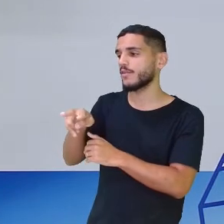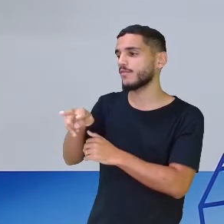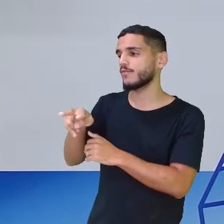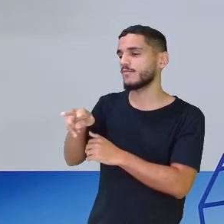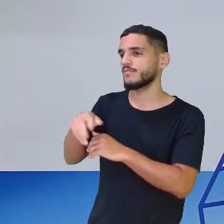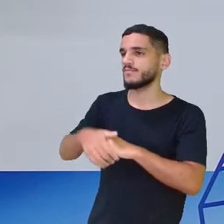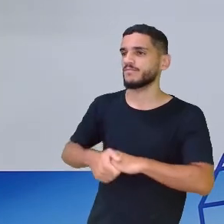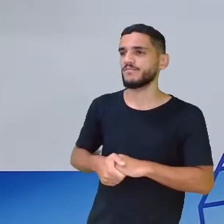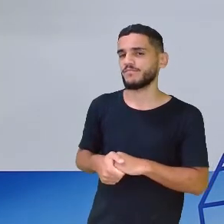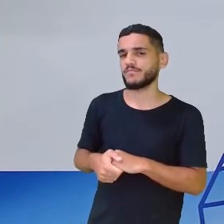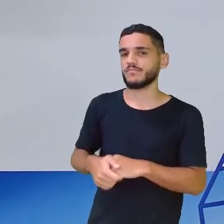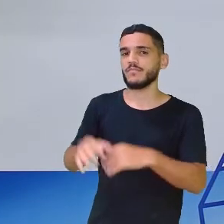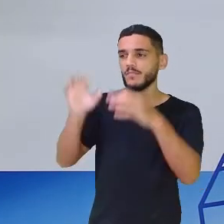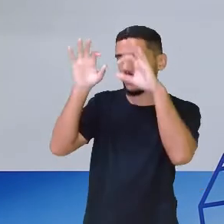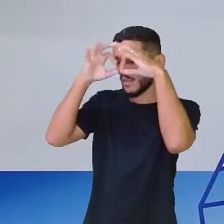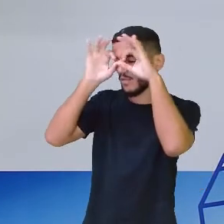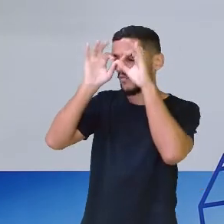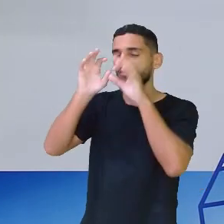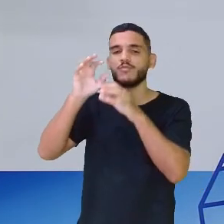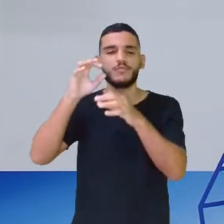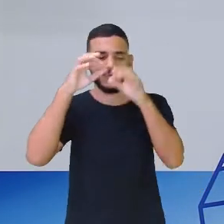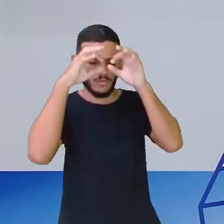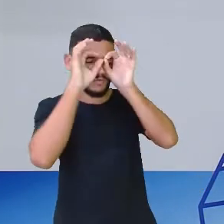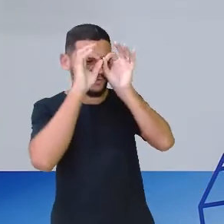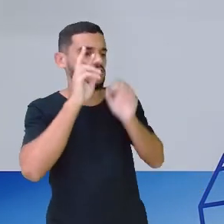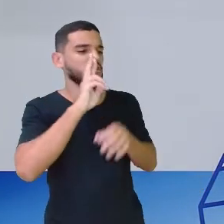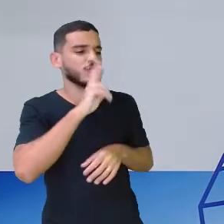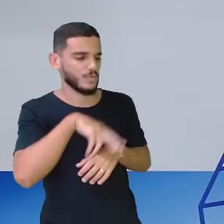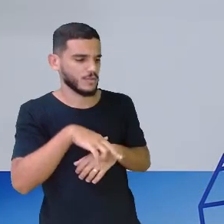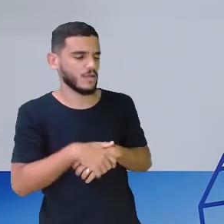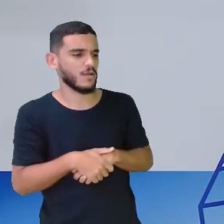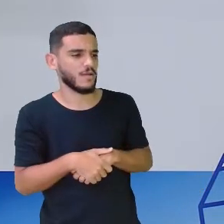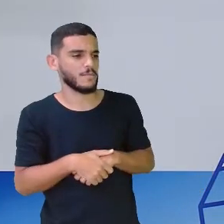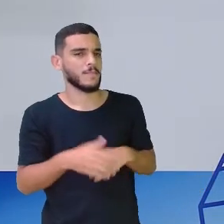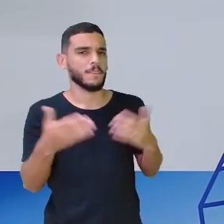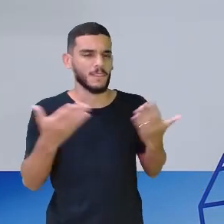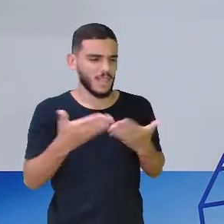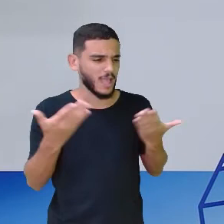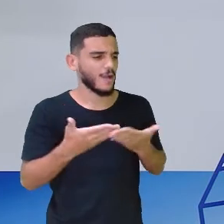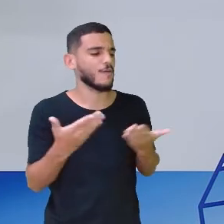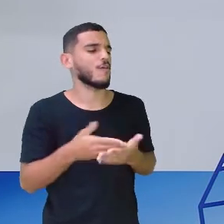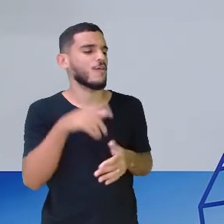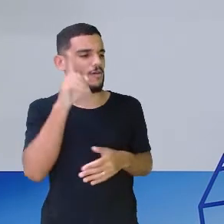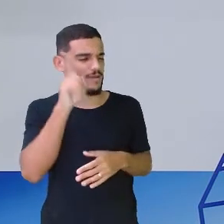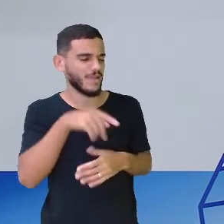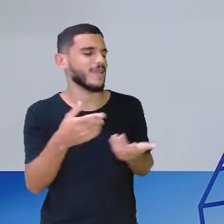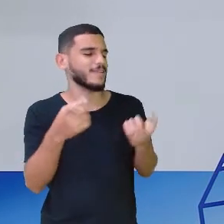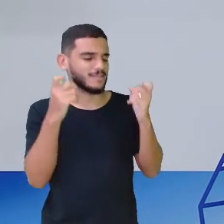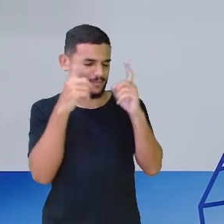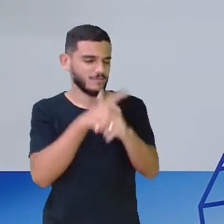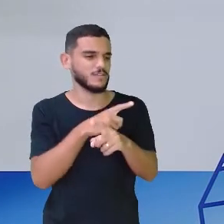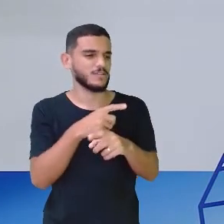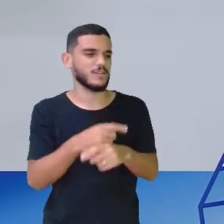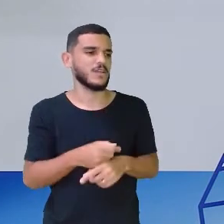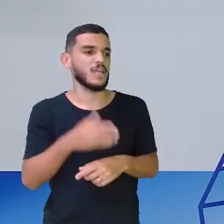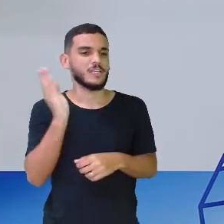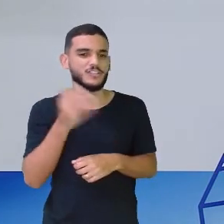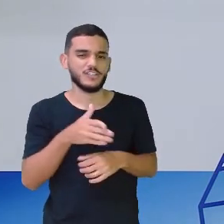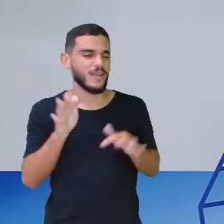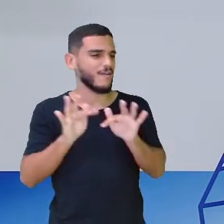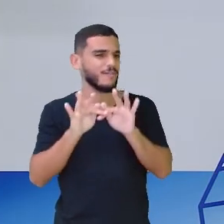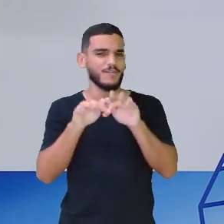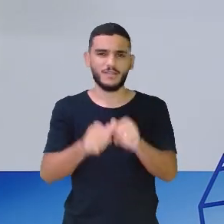alto. E a coruja disse, agora a porca tosse o rabo. Já me vou por ali